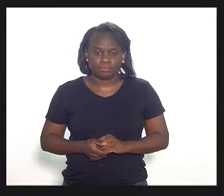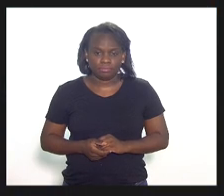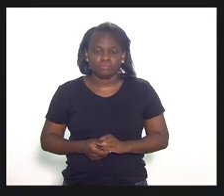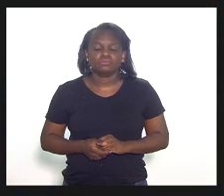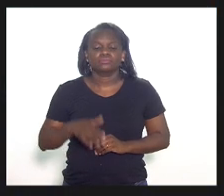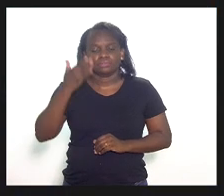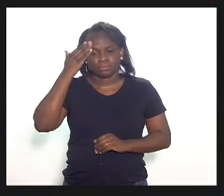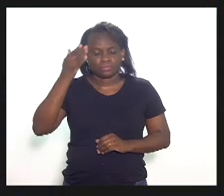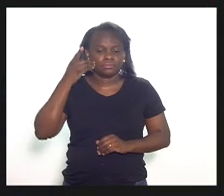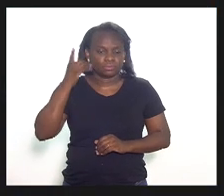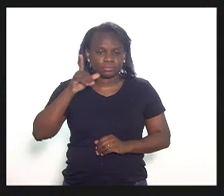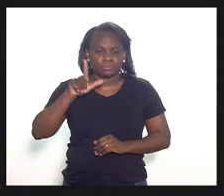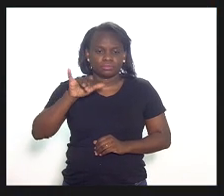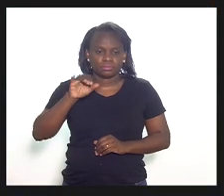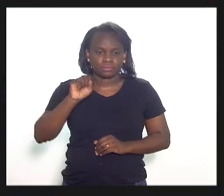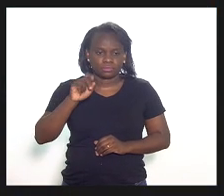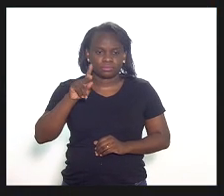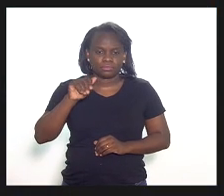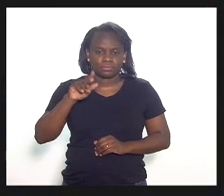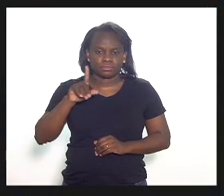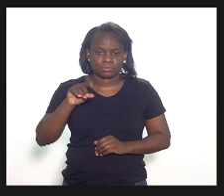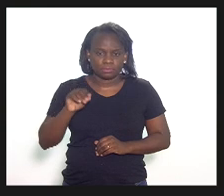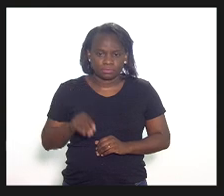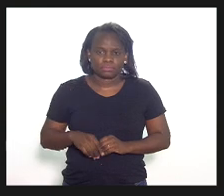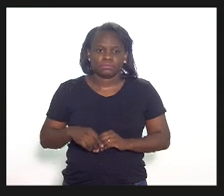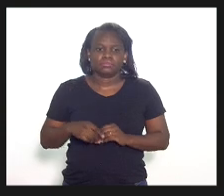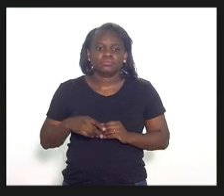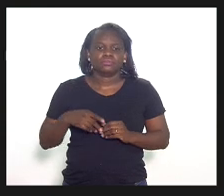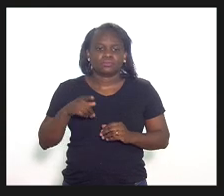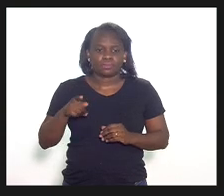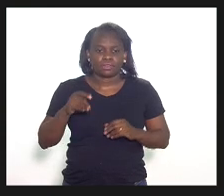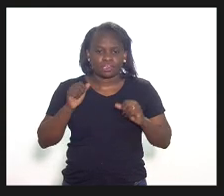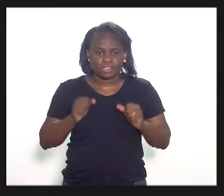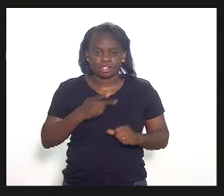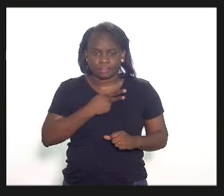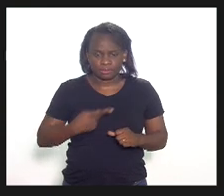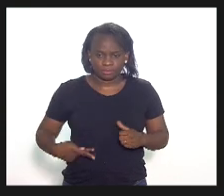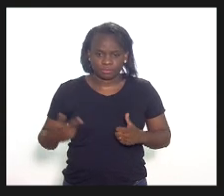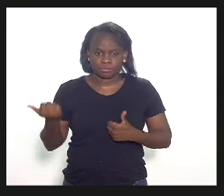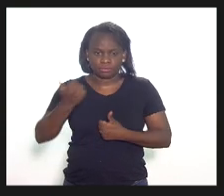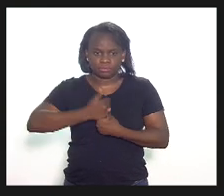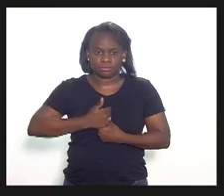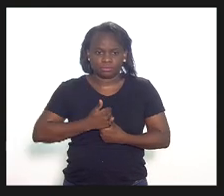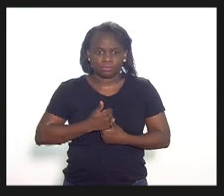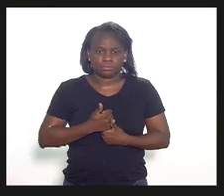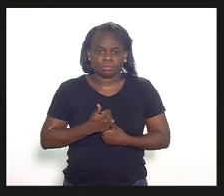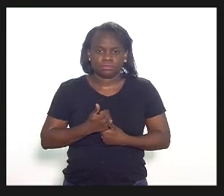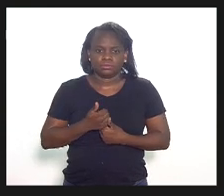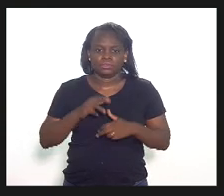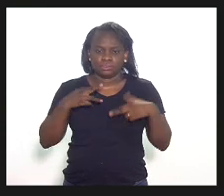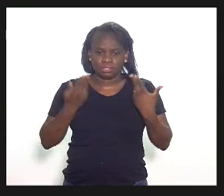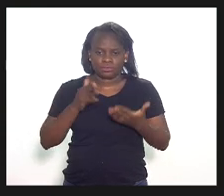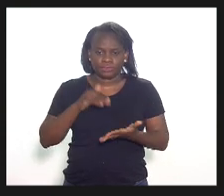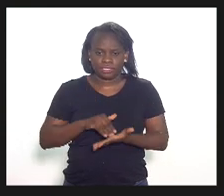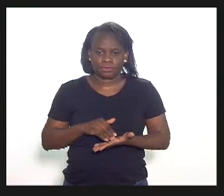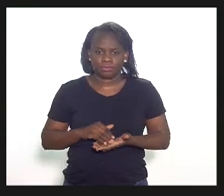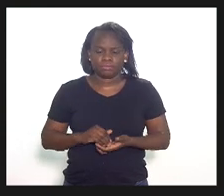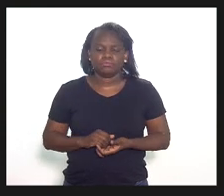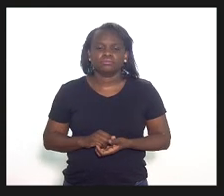Obrigado, deputado Luiz Paulo. Deputado Luiz Paulo, V. Exª pode presidir o expediente final.